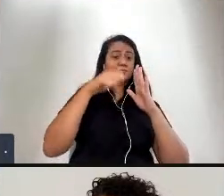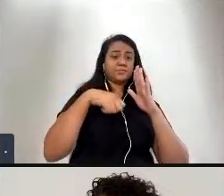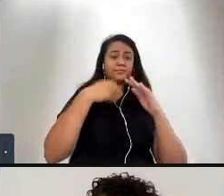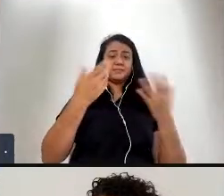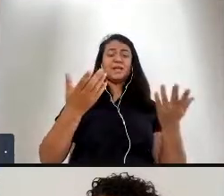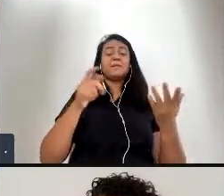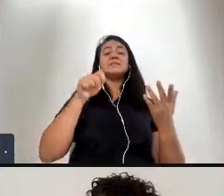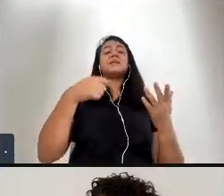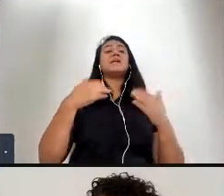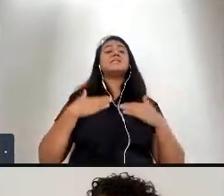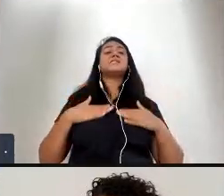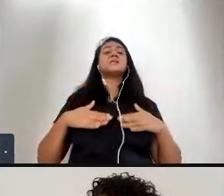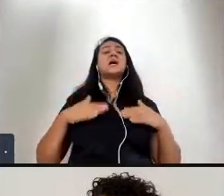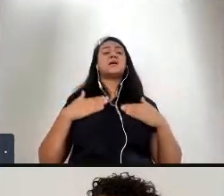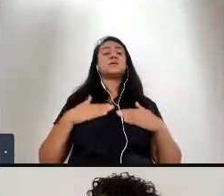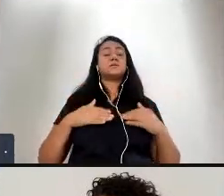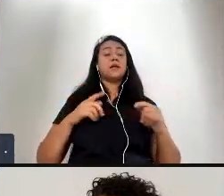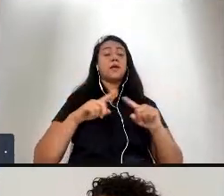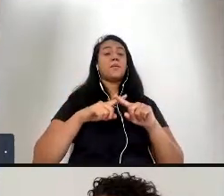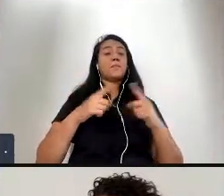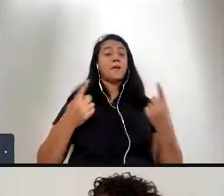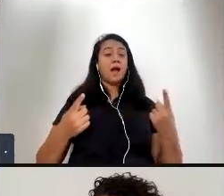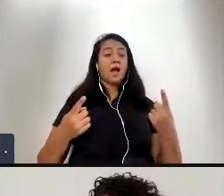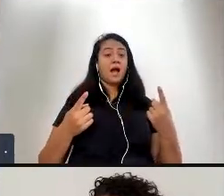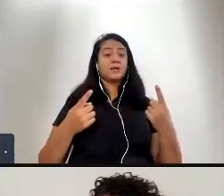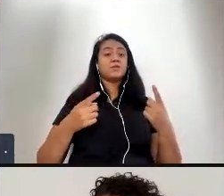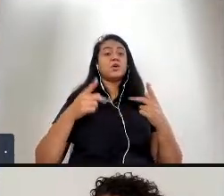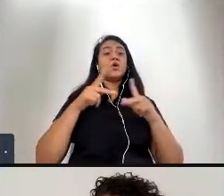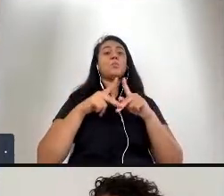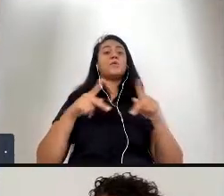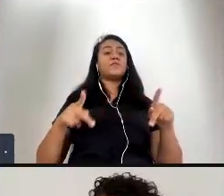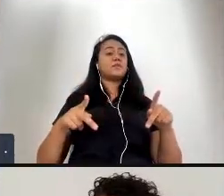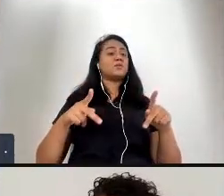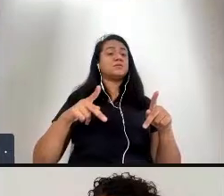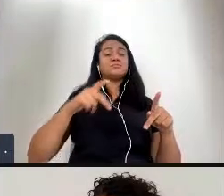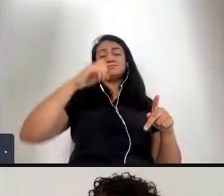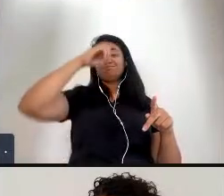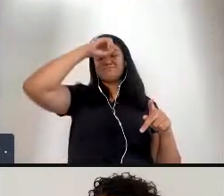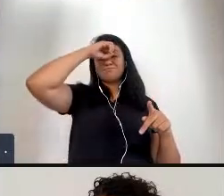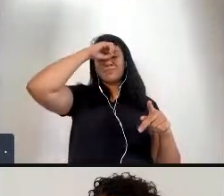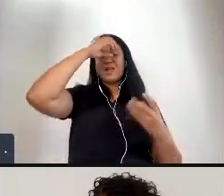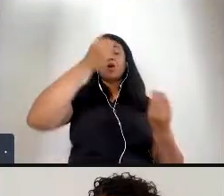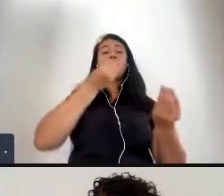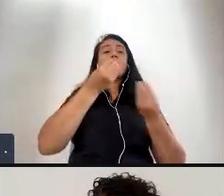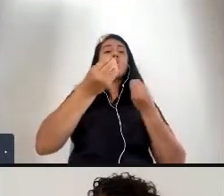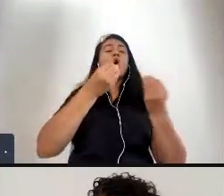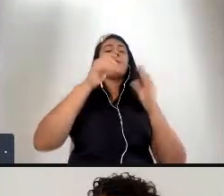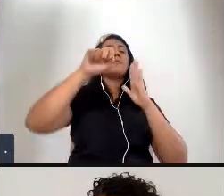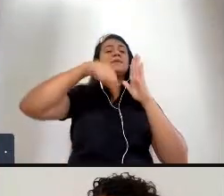o professor não tem a menor ideia de como é que a imagem é feita passa pro aluno